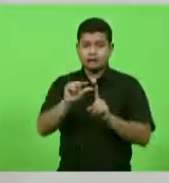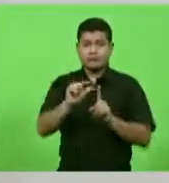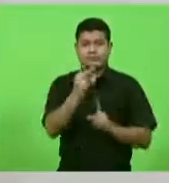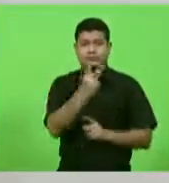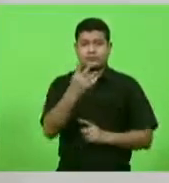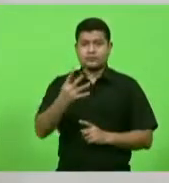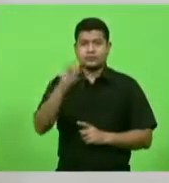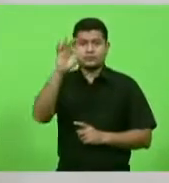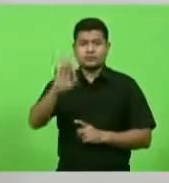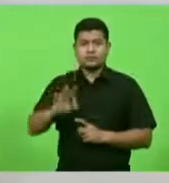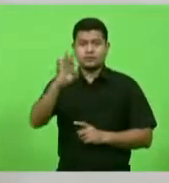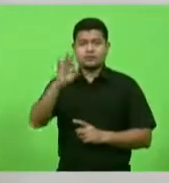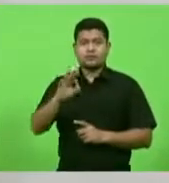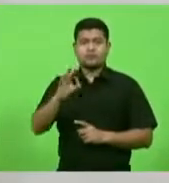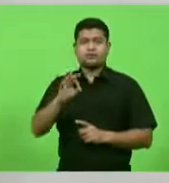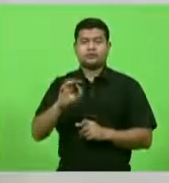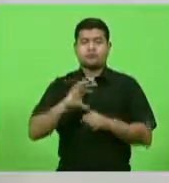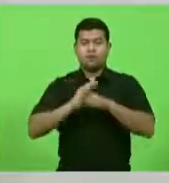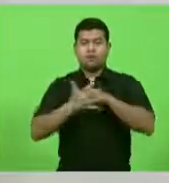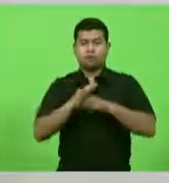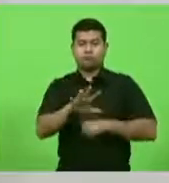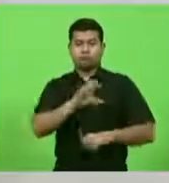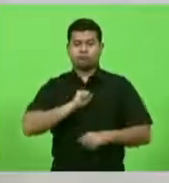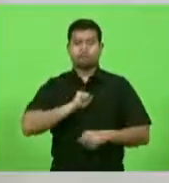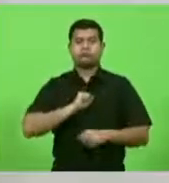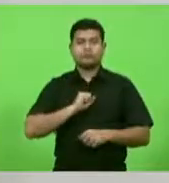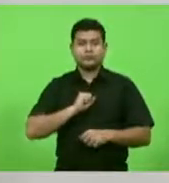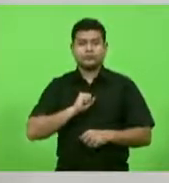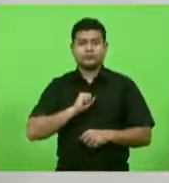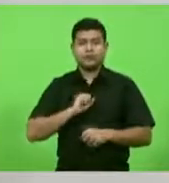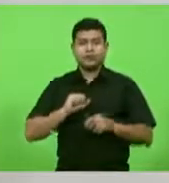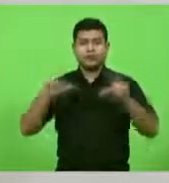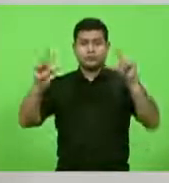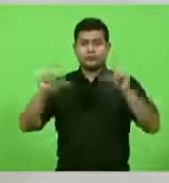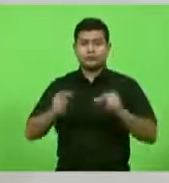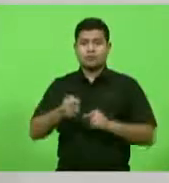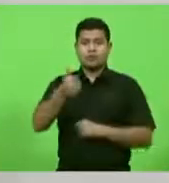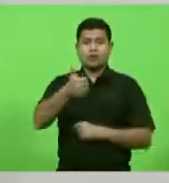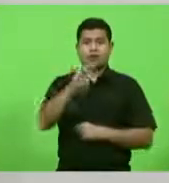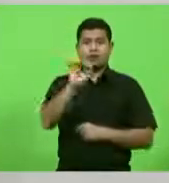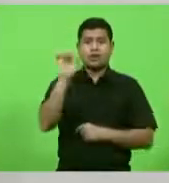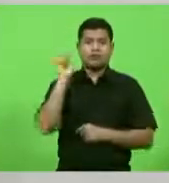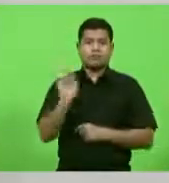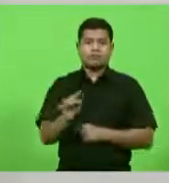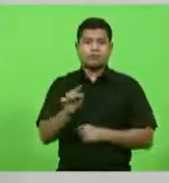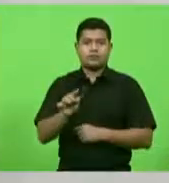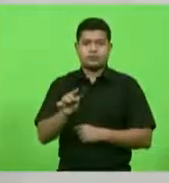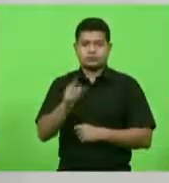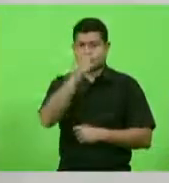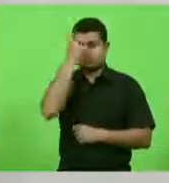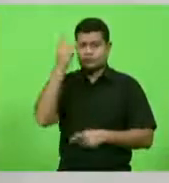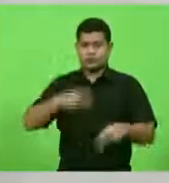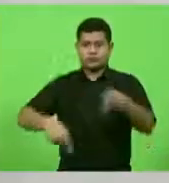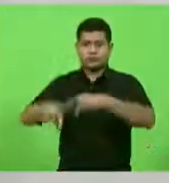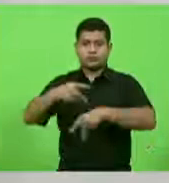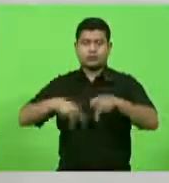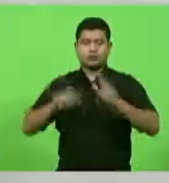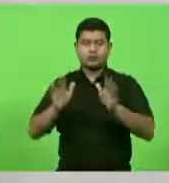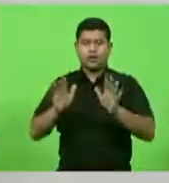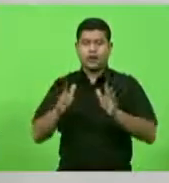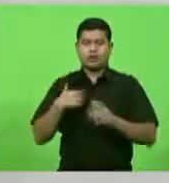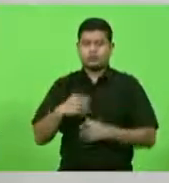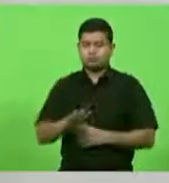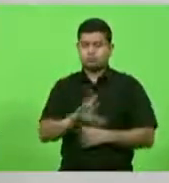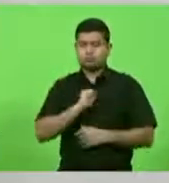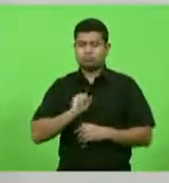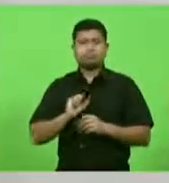casos ativos. Diminuiu em quase 10 mil o número de catarinenses que estavam ativos nos